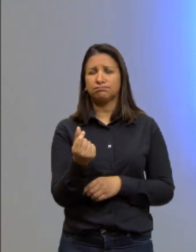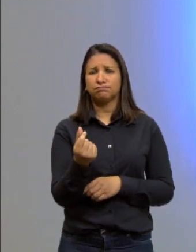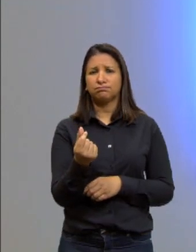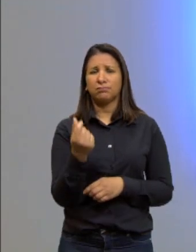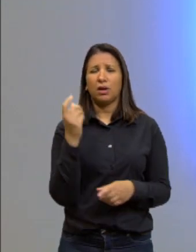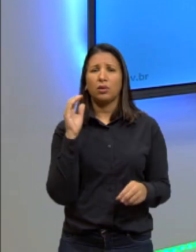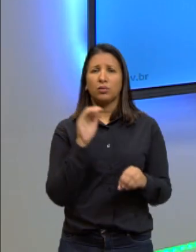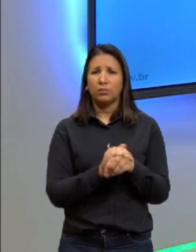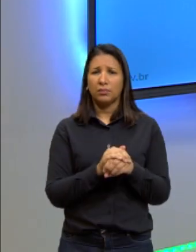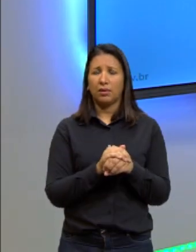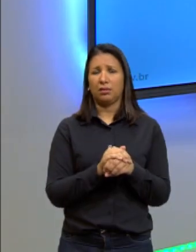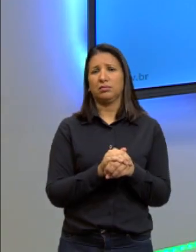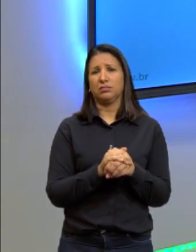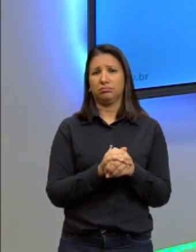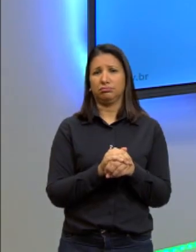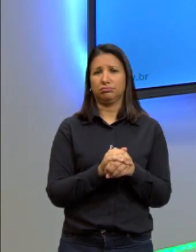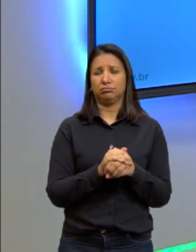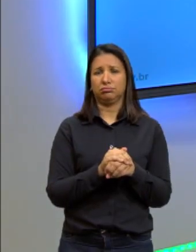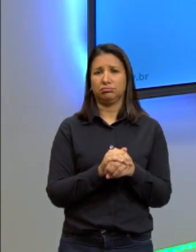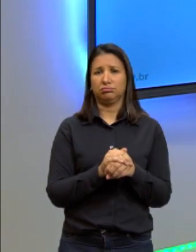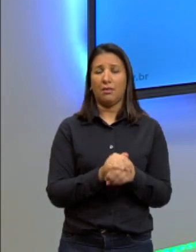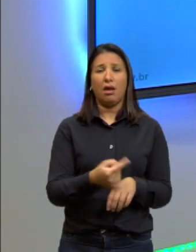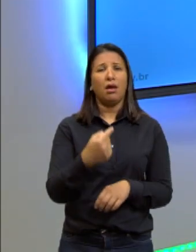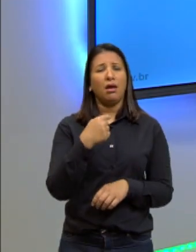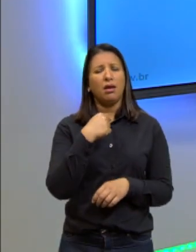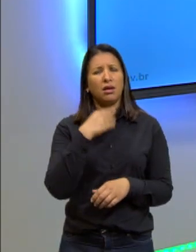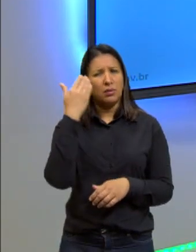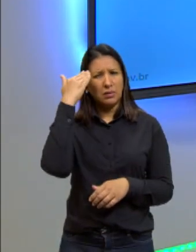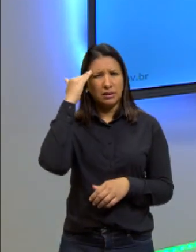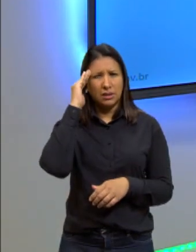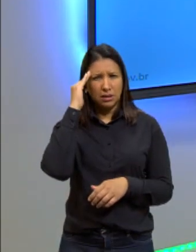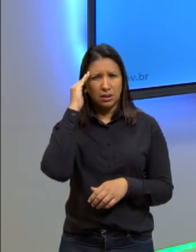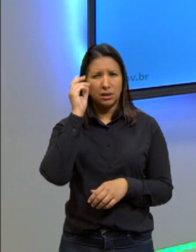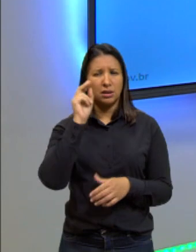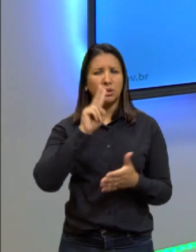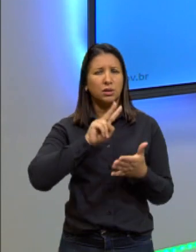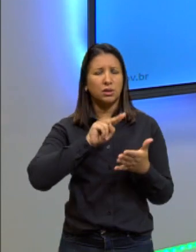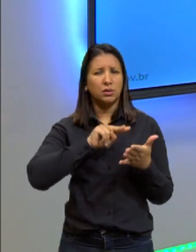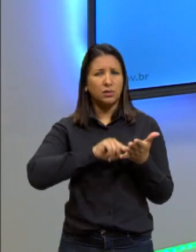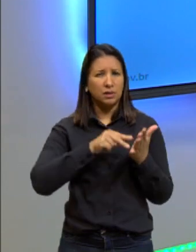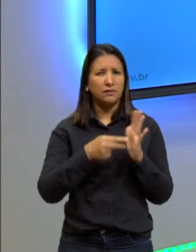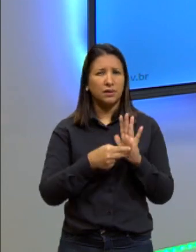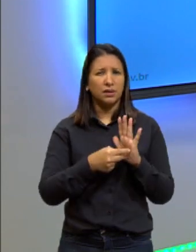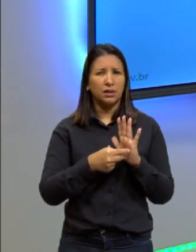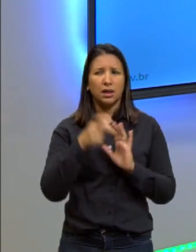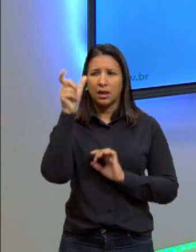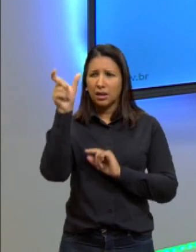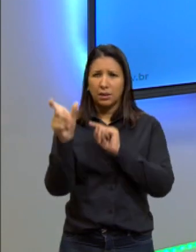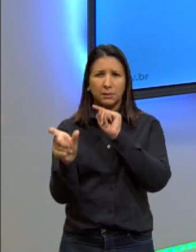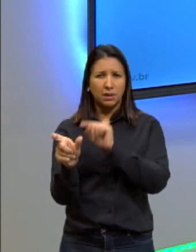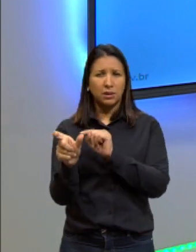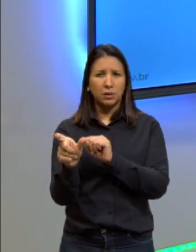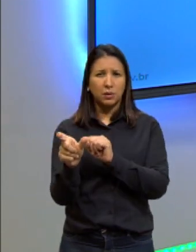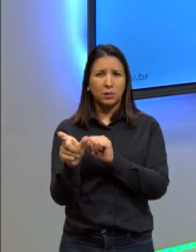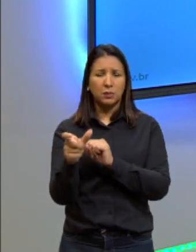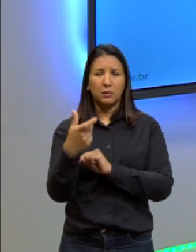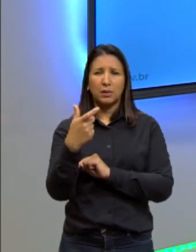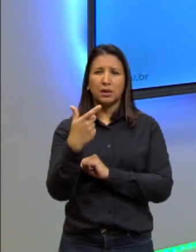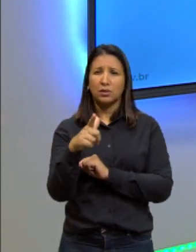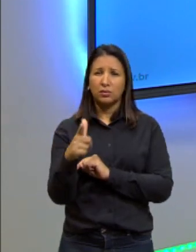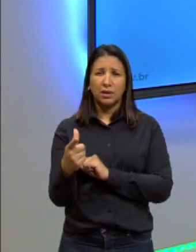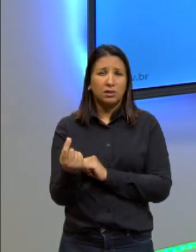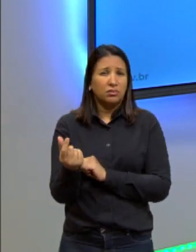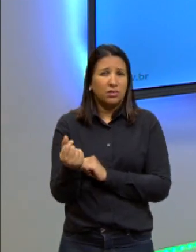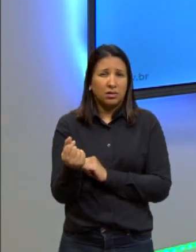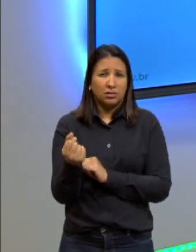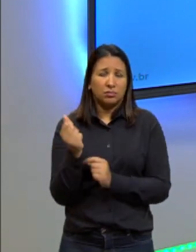Que é o abominável. Eu entendi o que ela quis dizer. Que as pessoas têm precárias situações